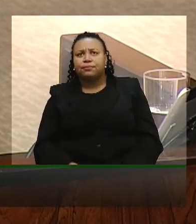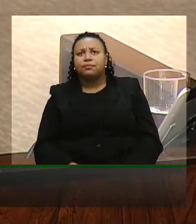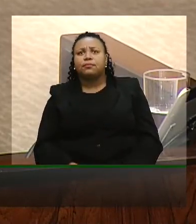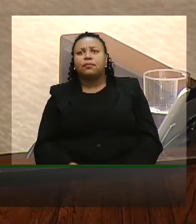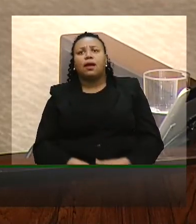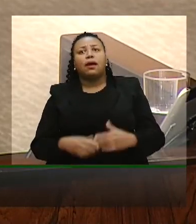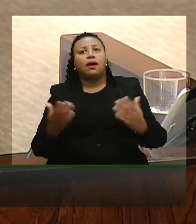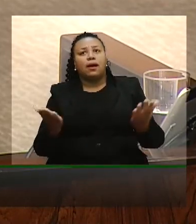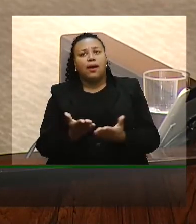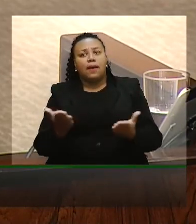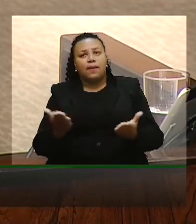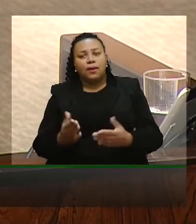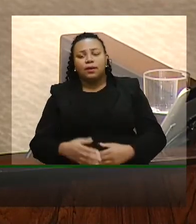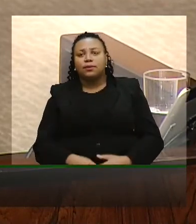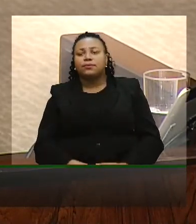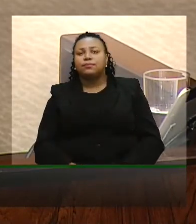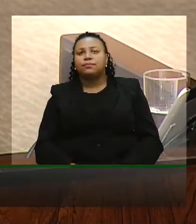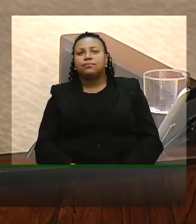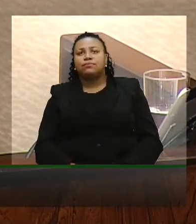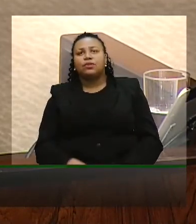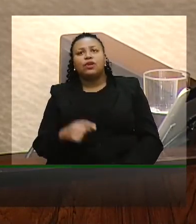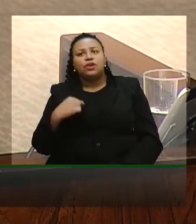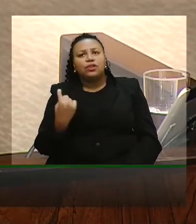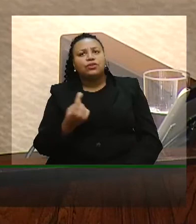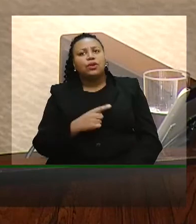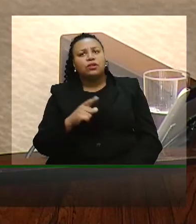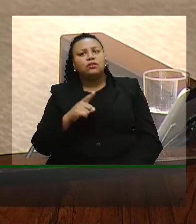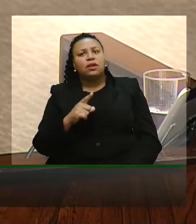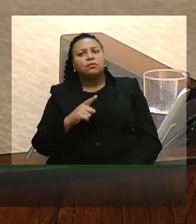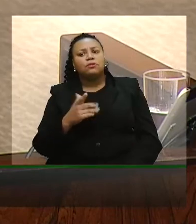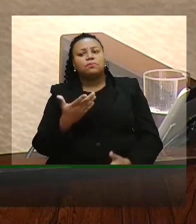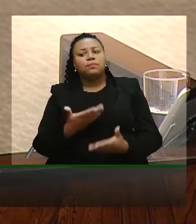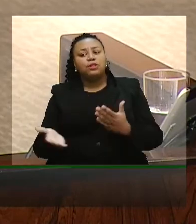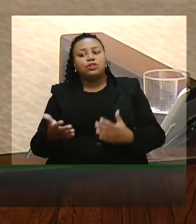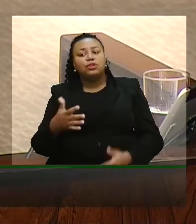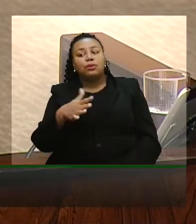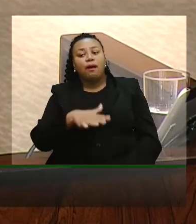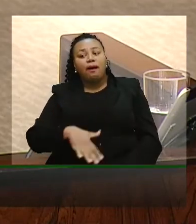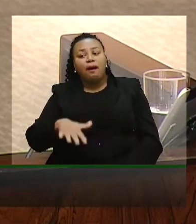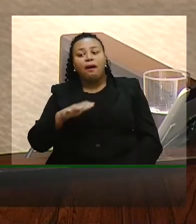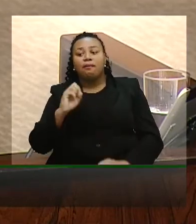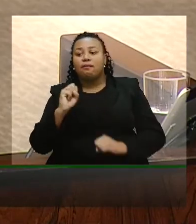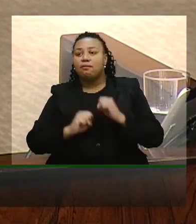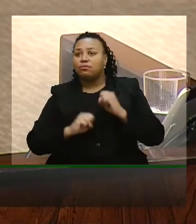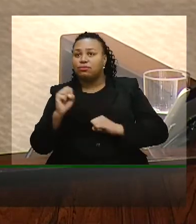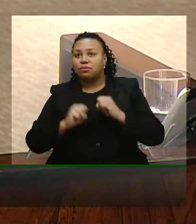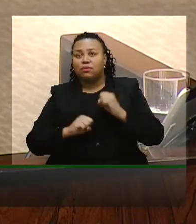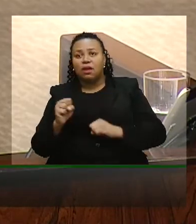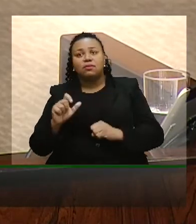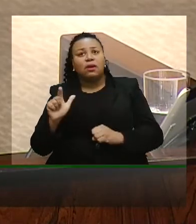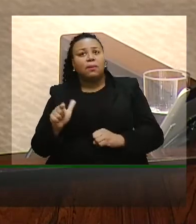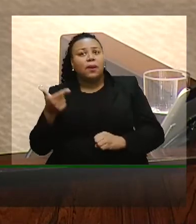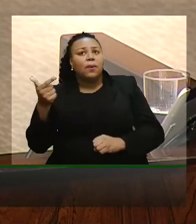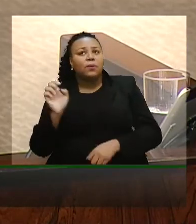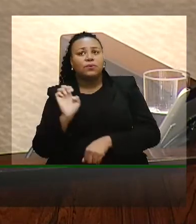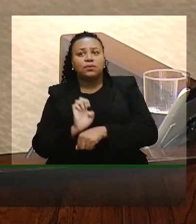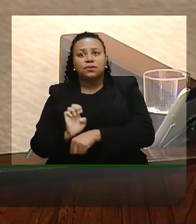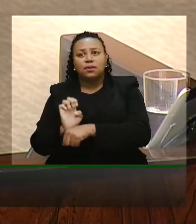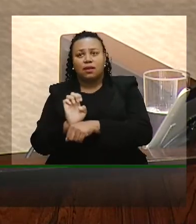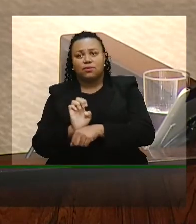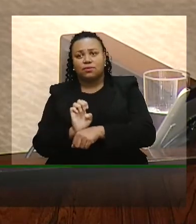agora nós temos perdido setores industriais deputado Pepe para outros estados